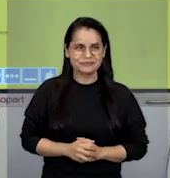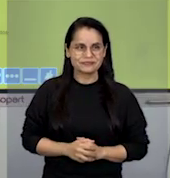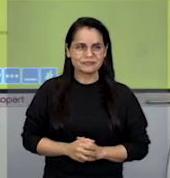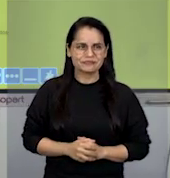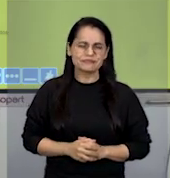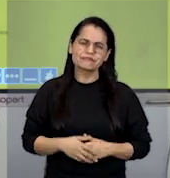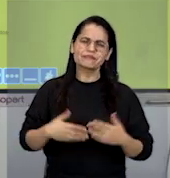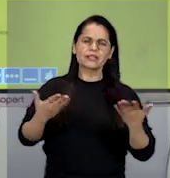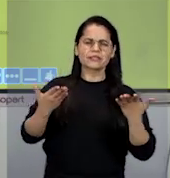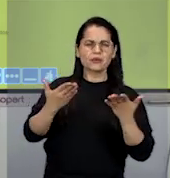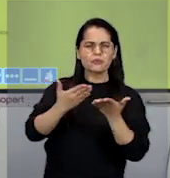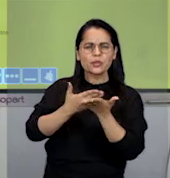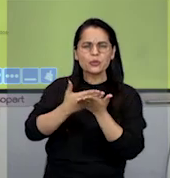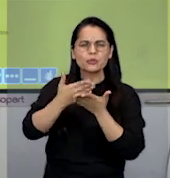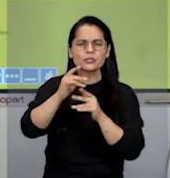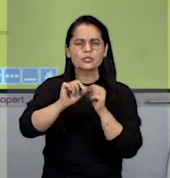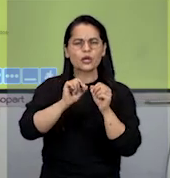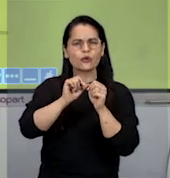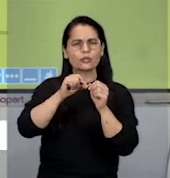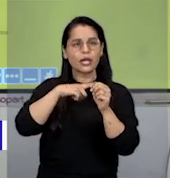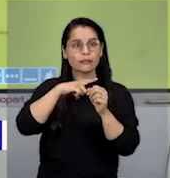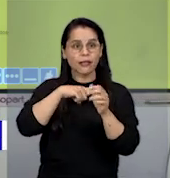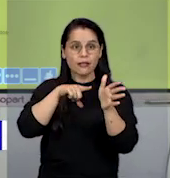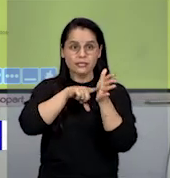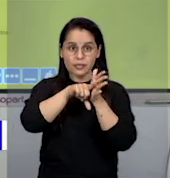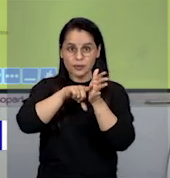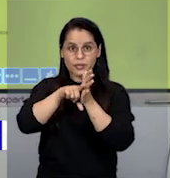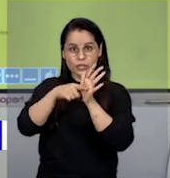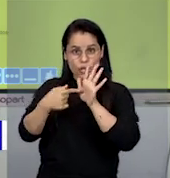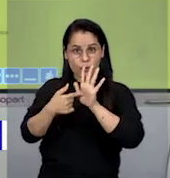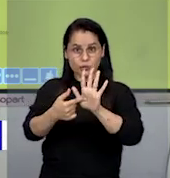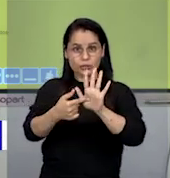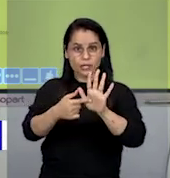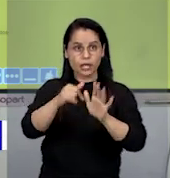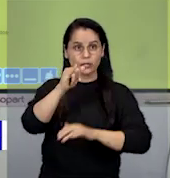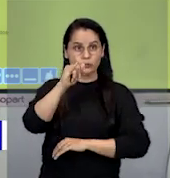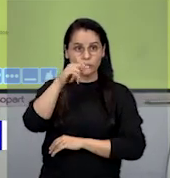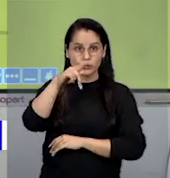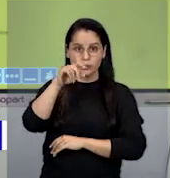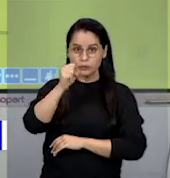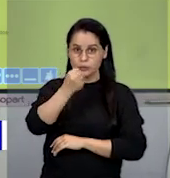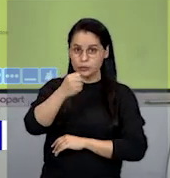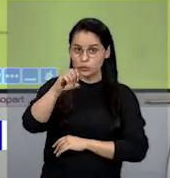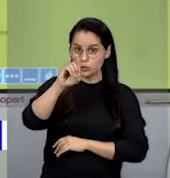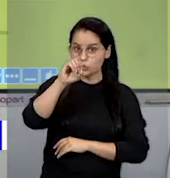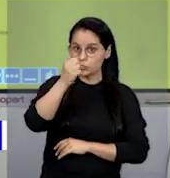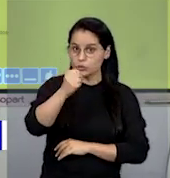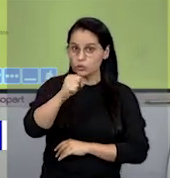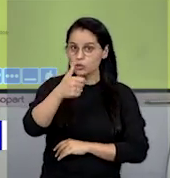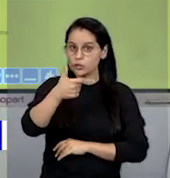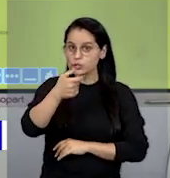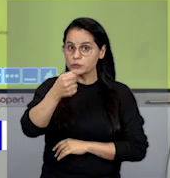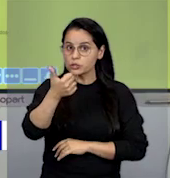Bom, para começar, eu trouxe essa pesquisa aqui, essa pesquisa do Instituto Ipsos, de 2018. Tem uma pesquisa